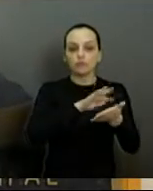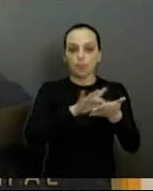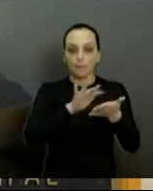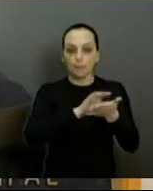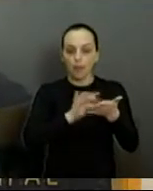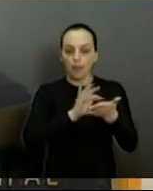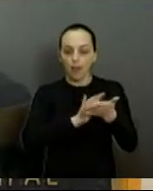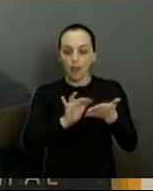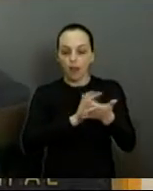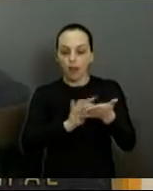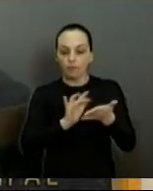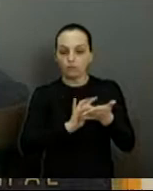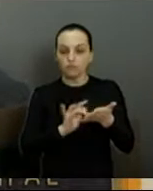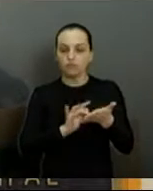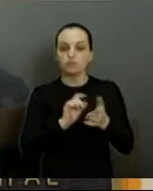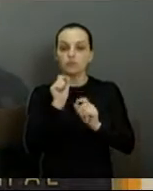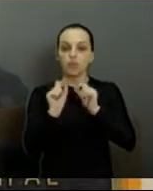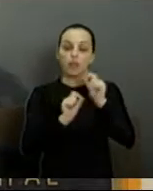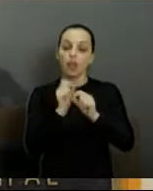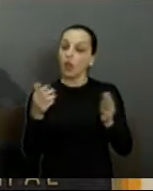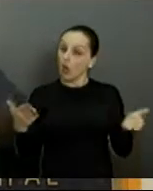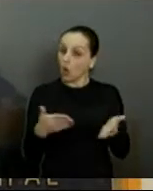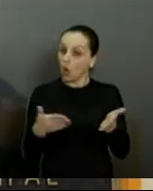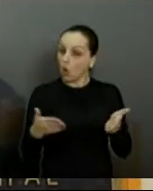E hoje tem já